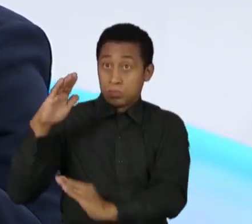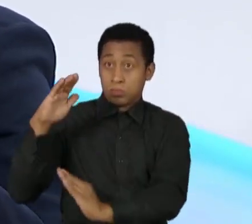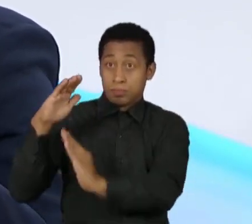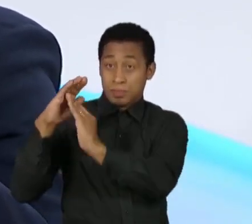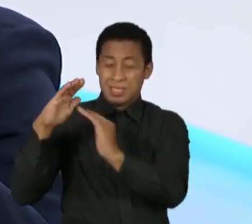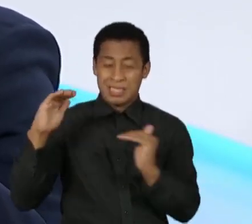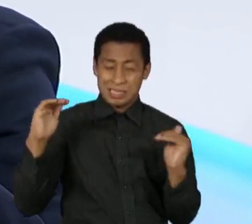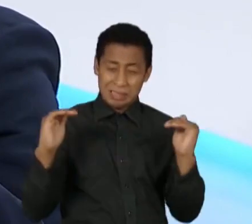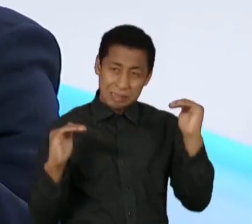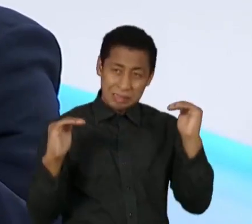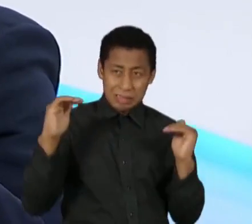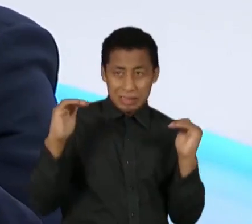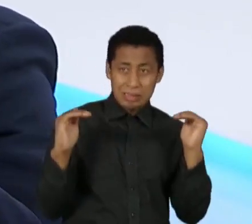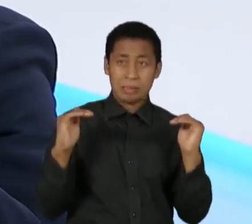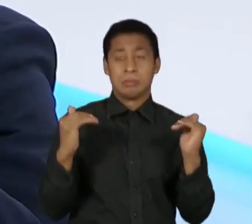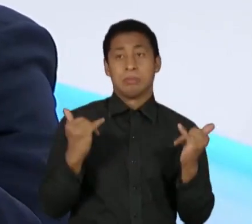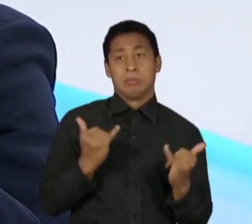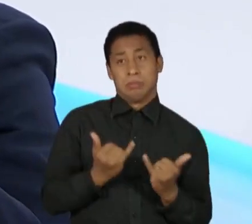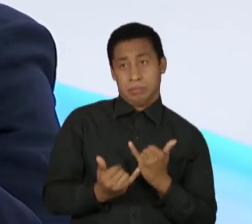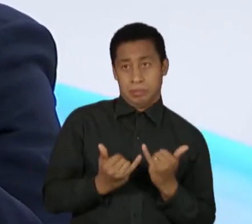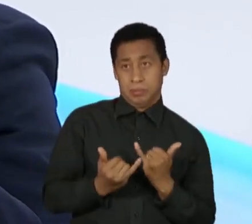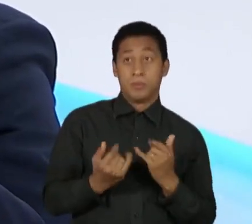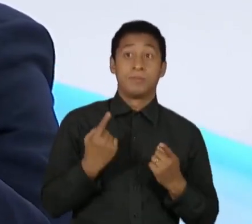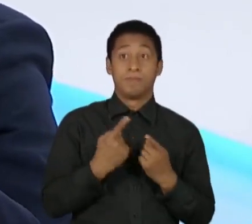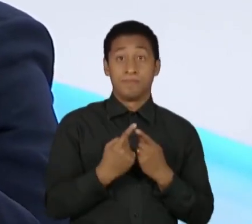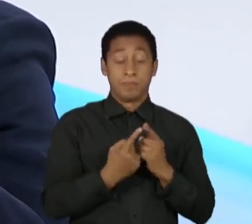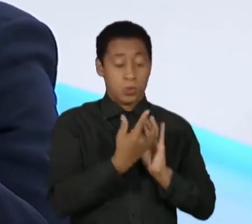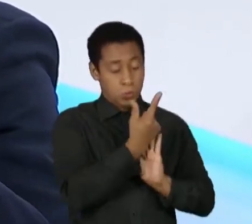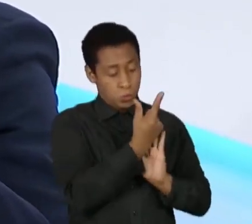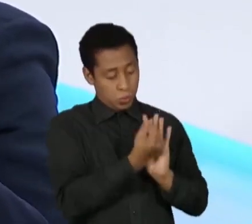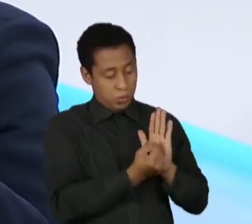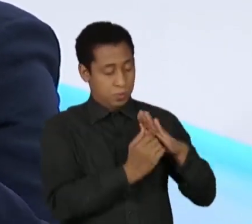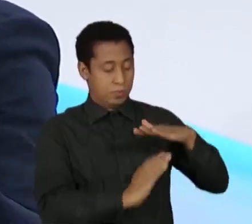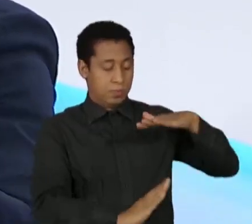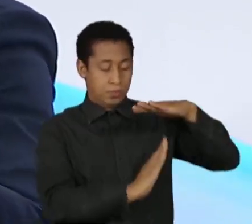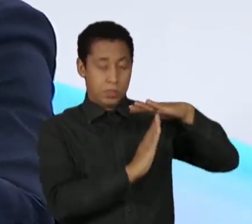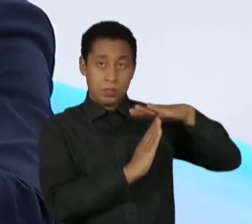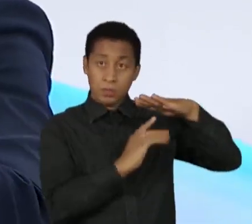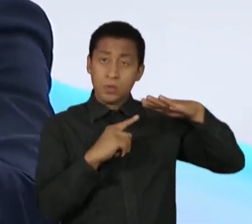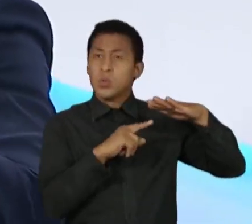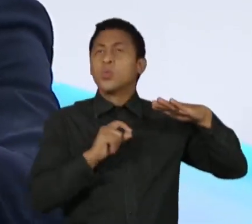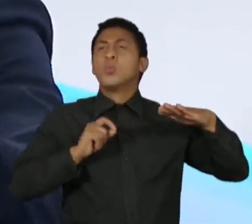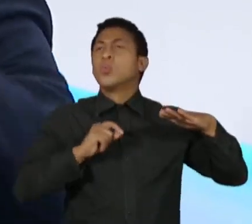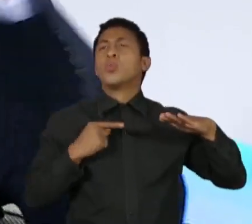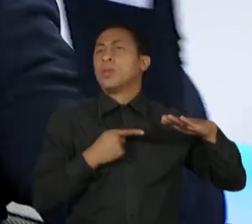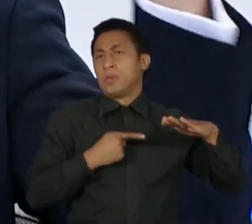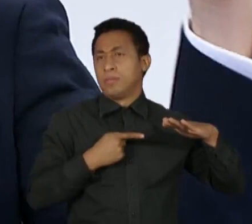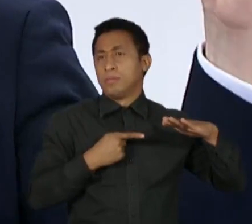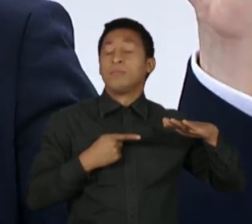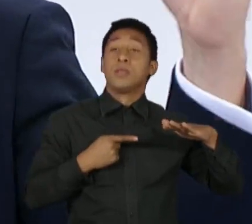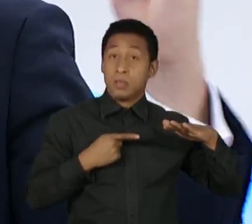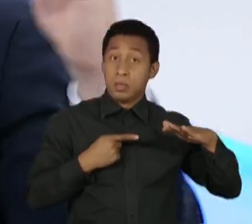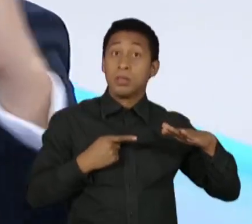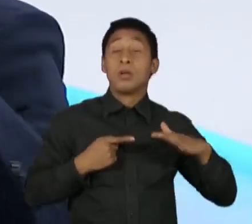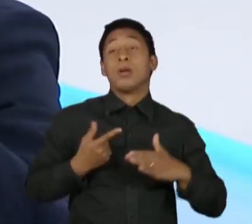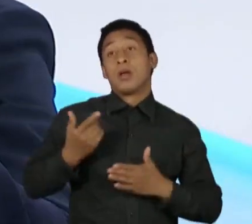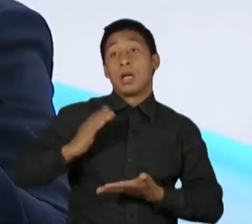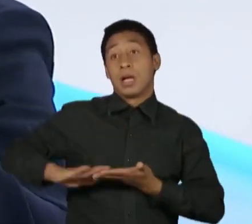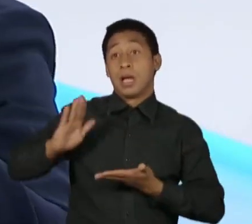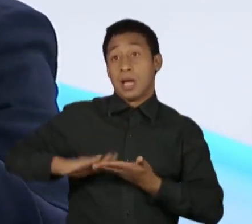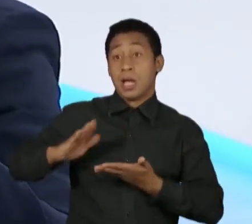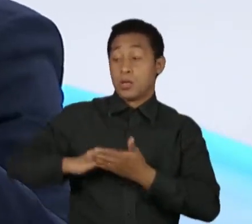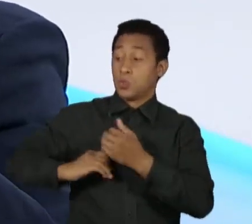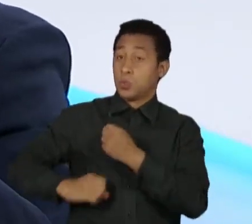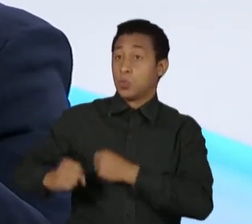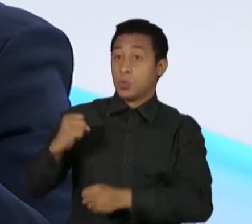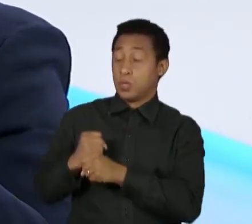de gastos significa que a despesa primária da União não poderia ultrapassar aquela do ano anterior corrigida pela